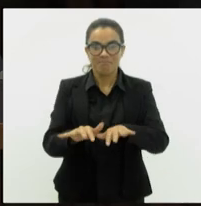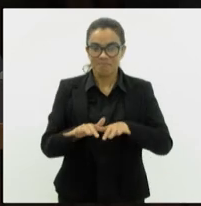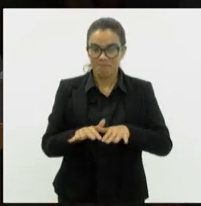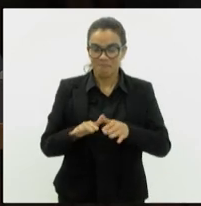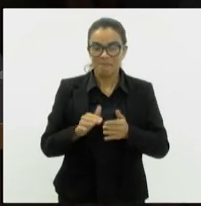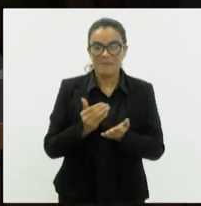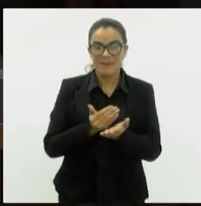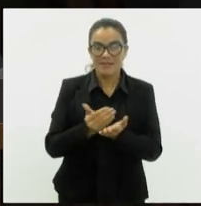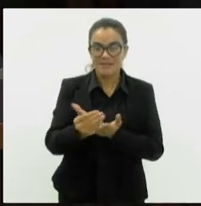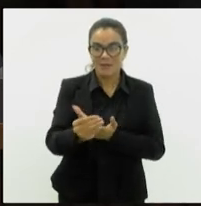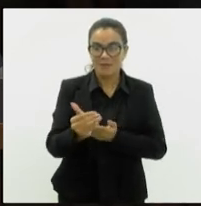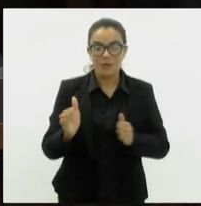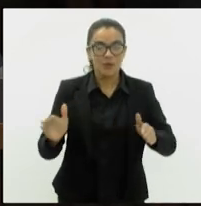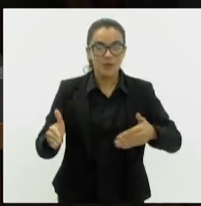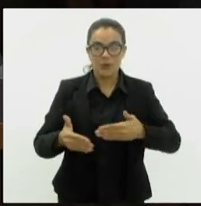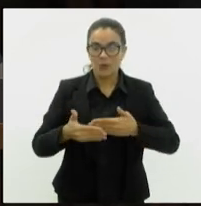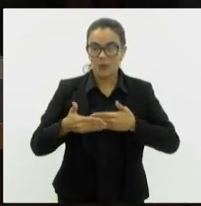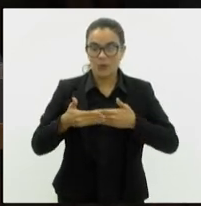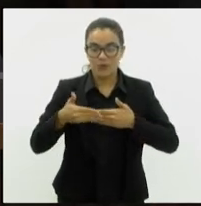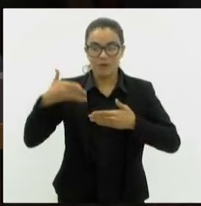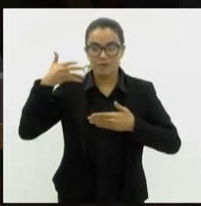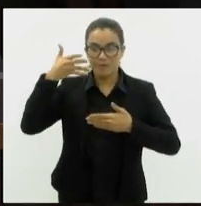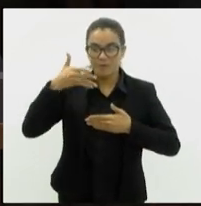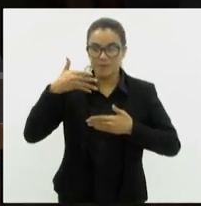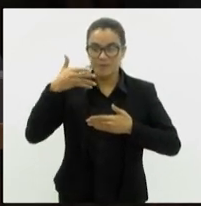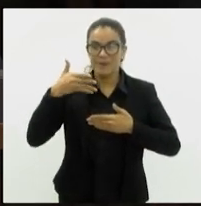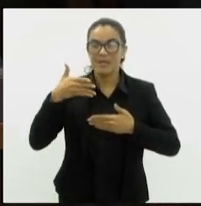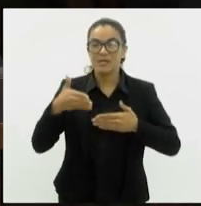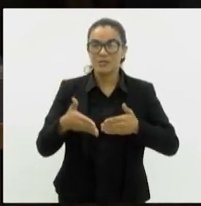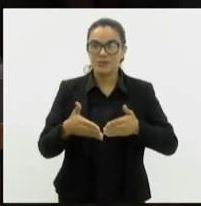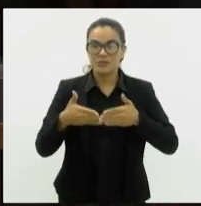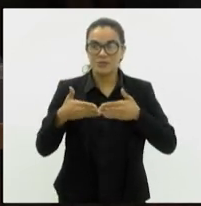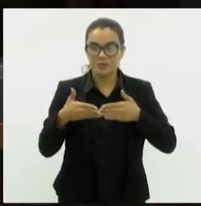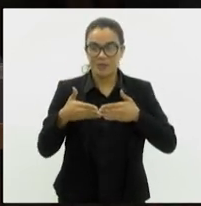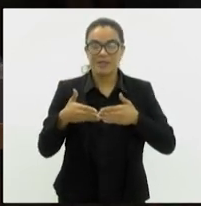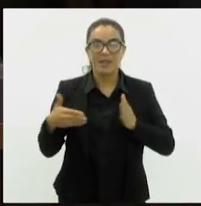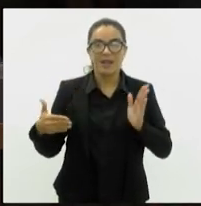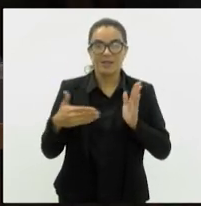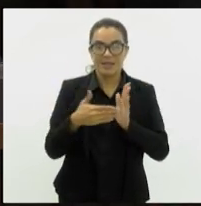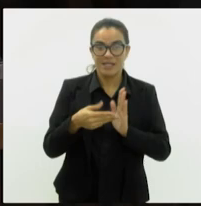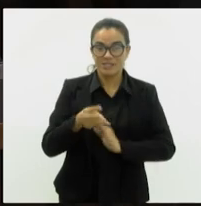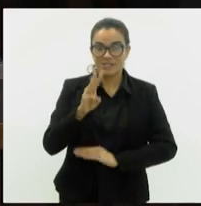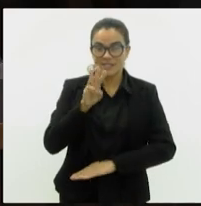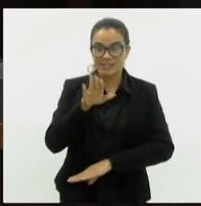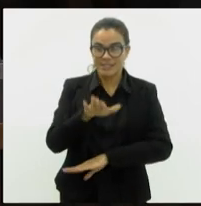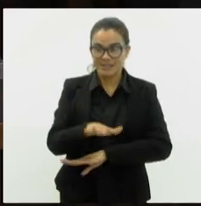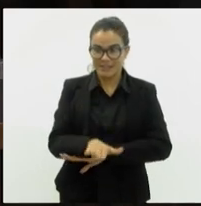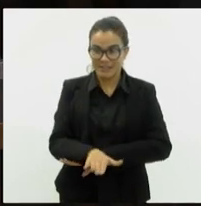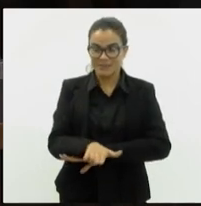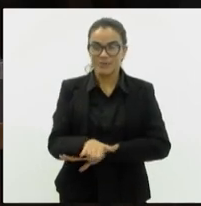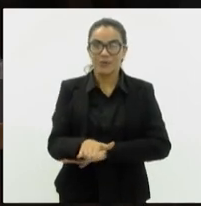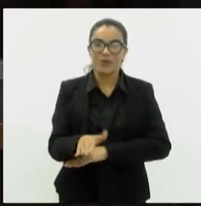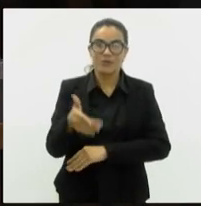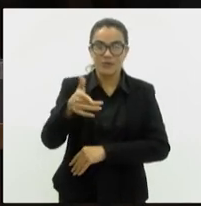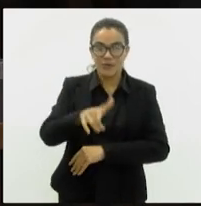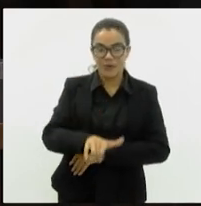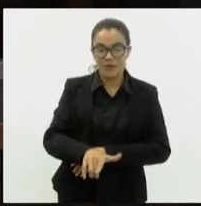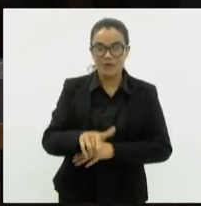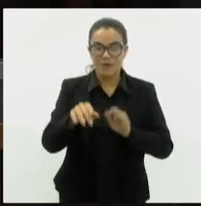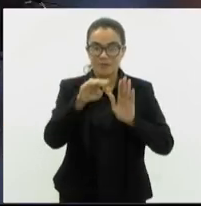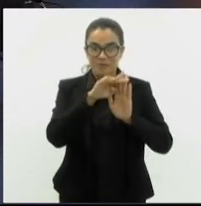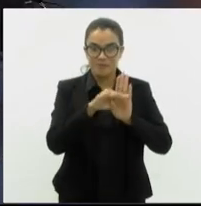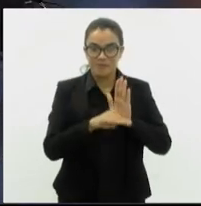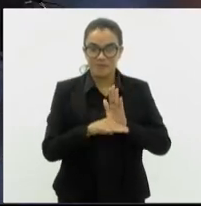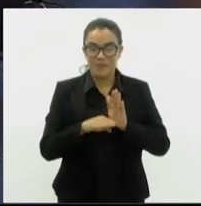inicial. Não havendo orador escrito, a presidência suspende a sessão até às 15 horas, quando retornaremos com a ordem do